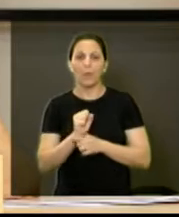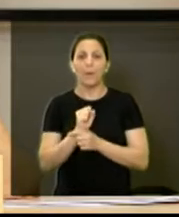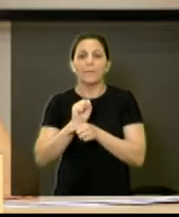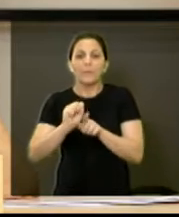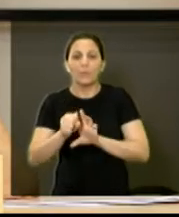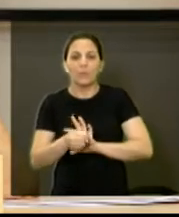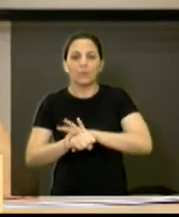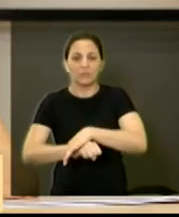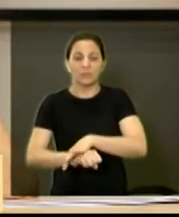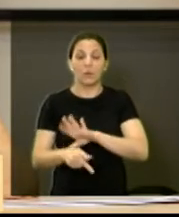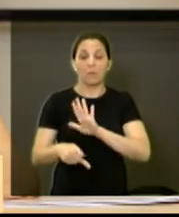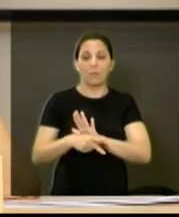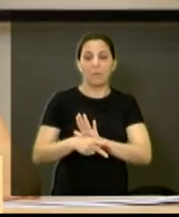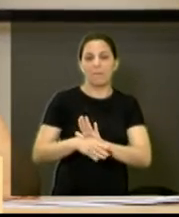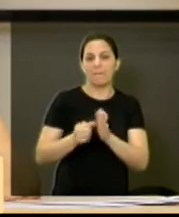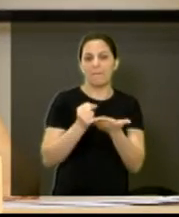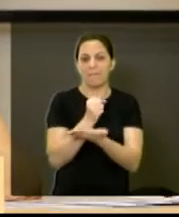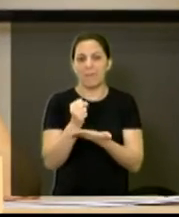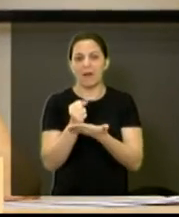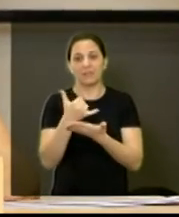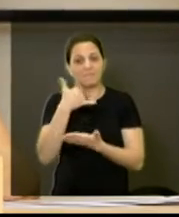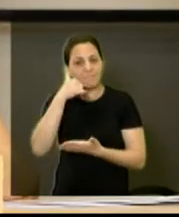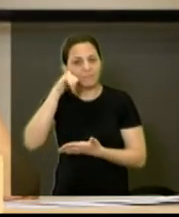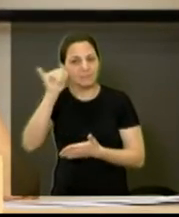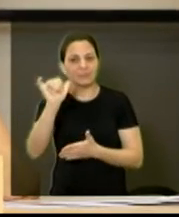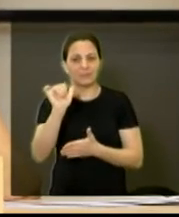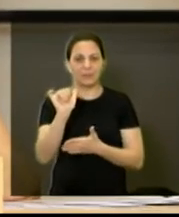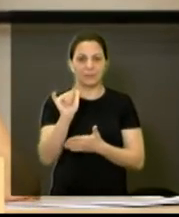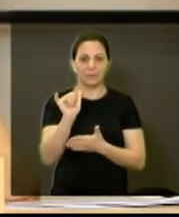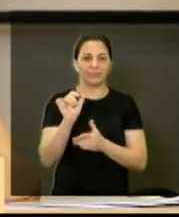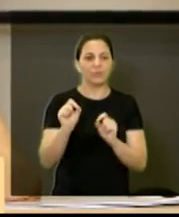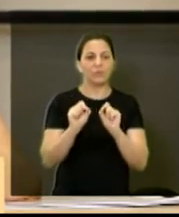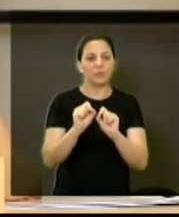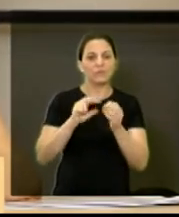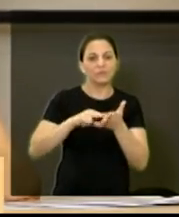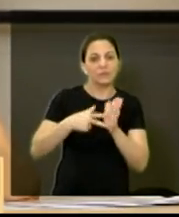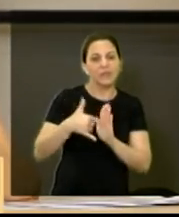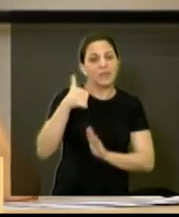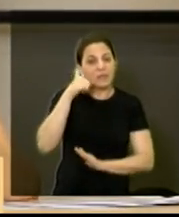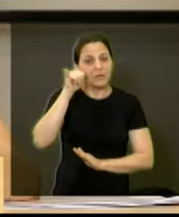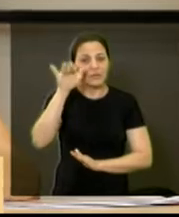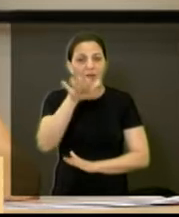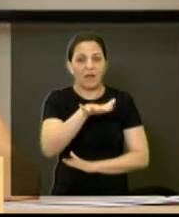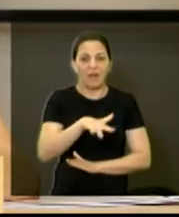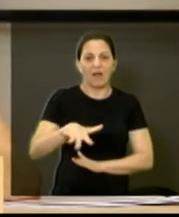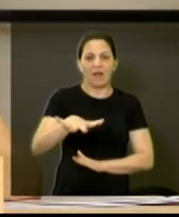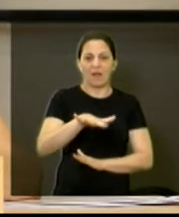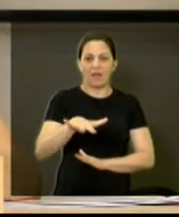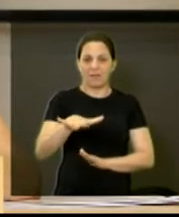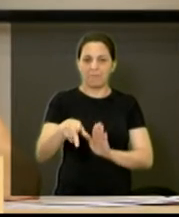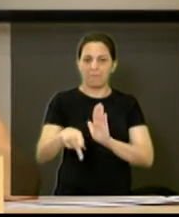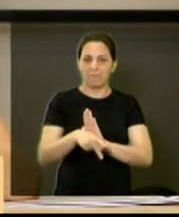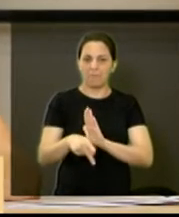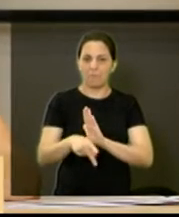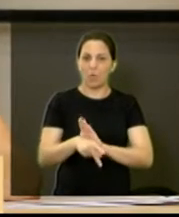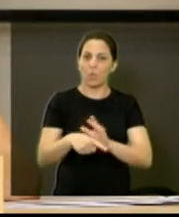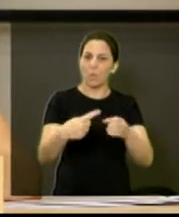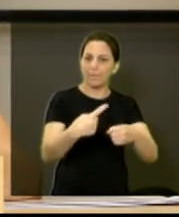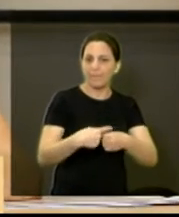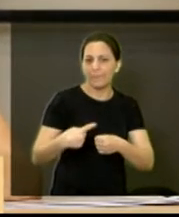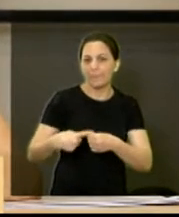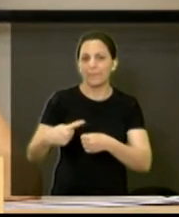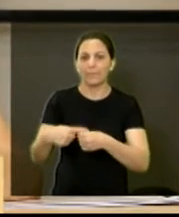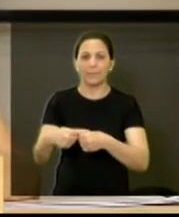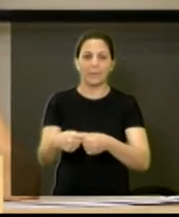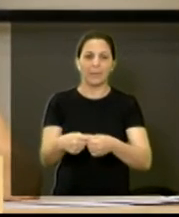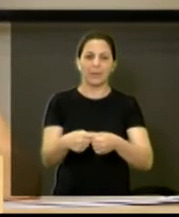está voltada para atender a prevenção, para fazer a prevenção nos territórios, né, nos bairros,